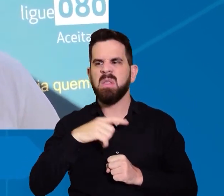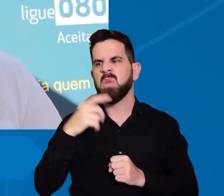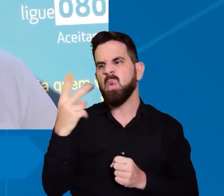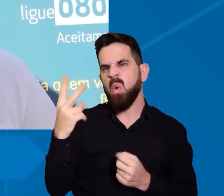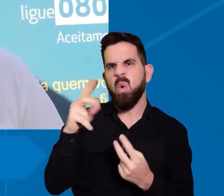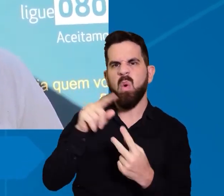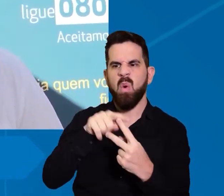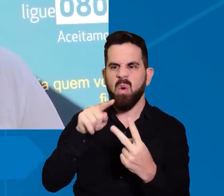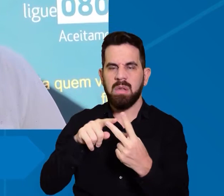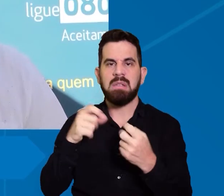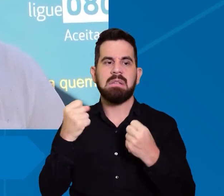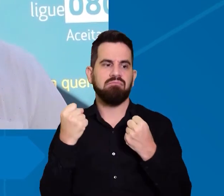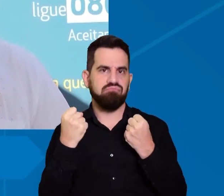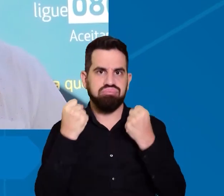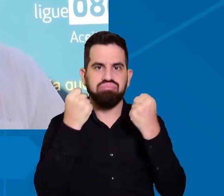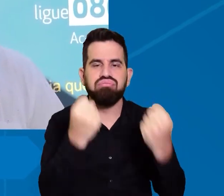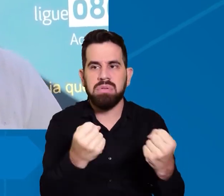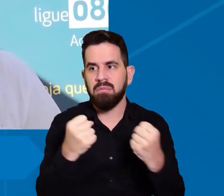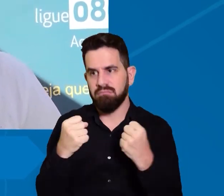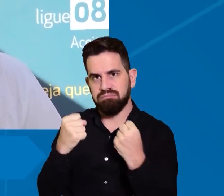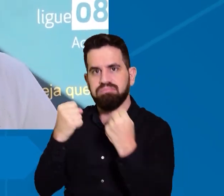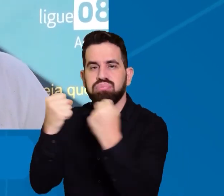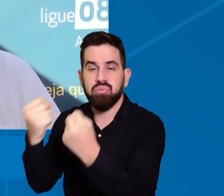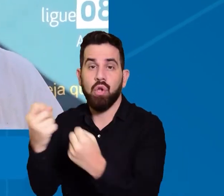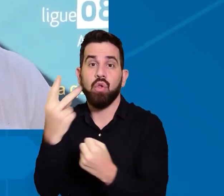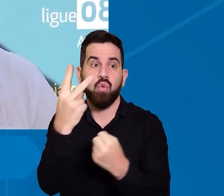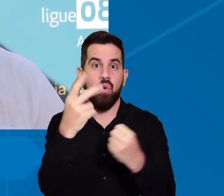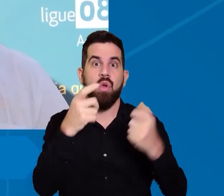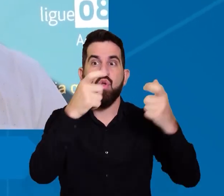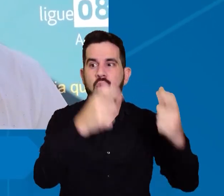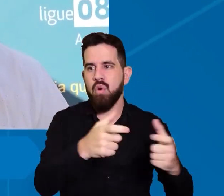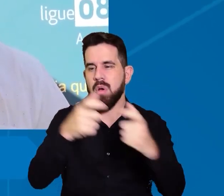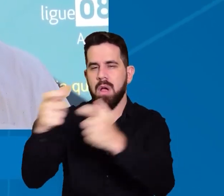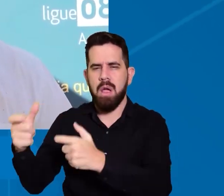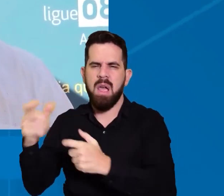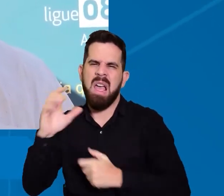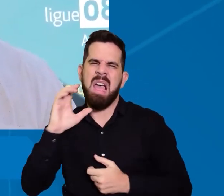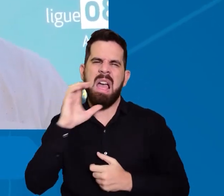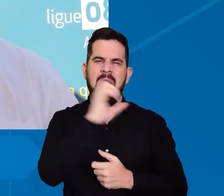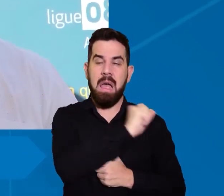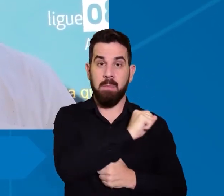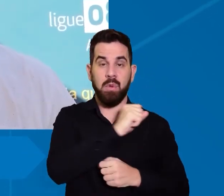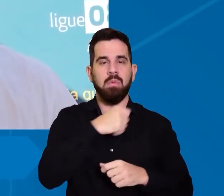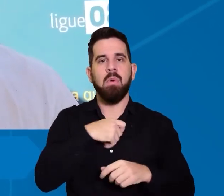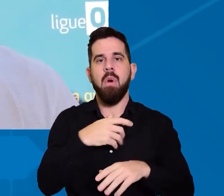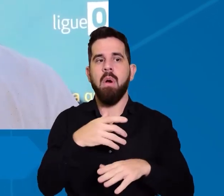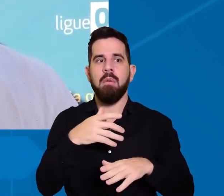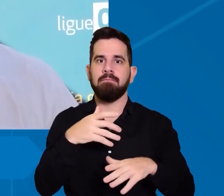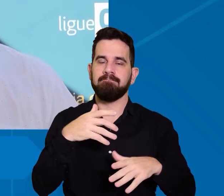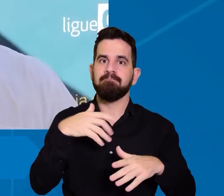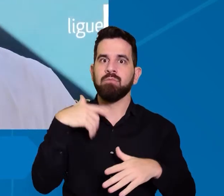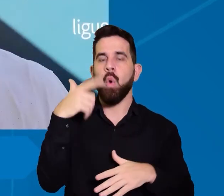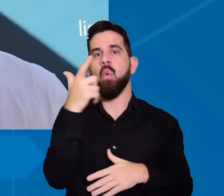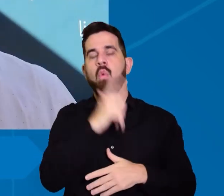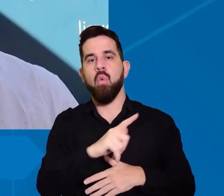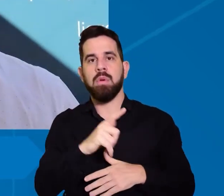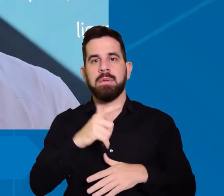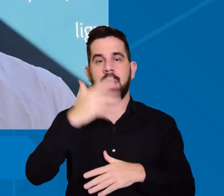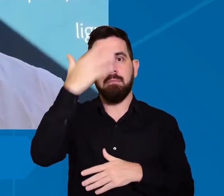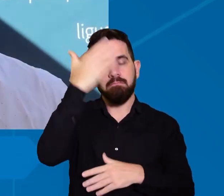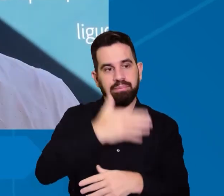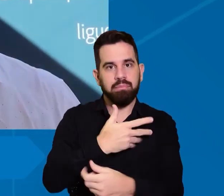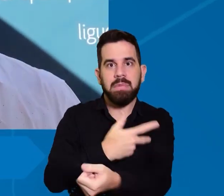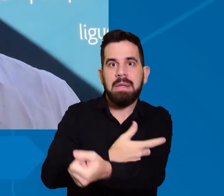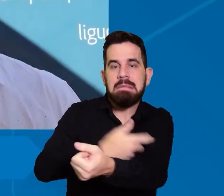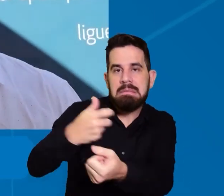drives-throughs, onde esse modelo propicia uma praticidade, uma segurança para a pessoa estar realizando o exame, além de sete